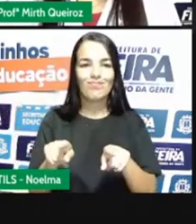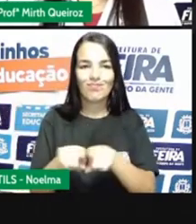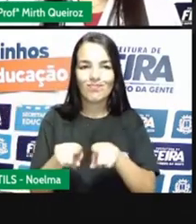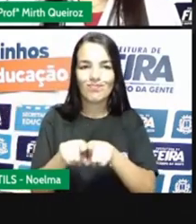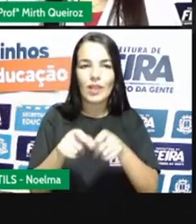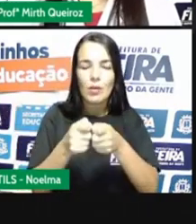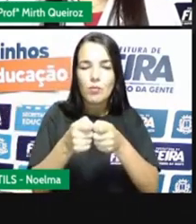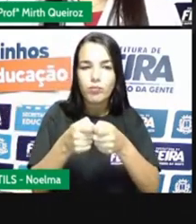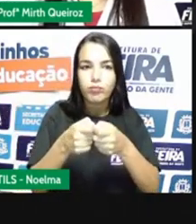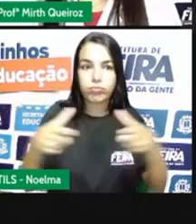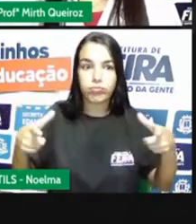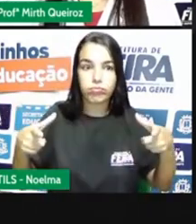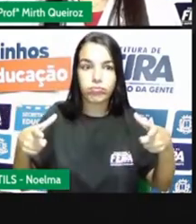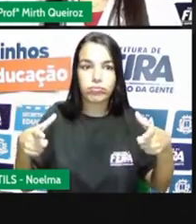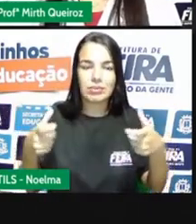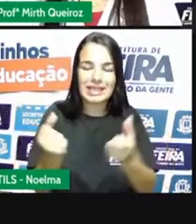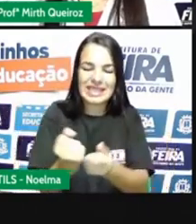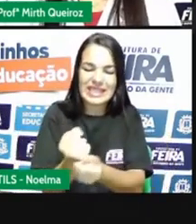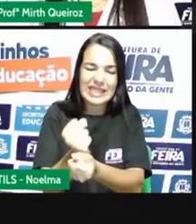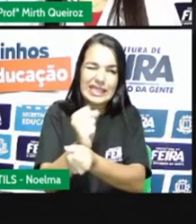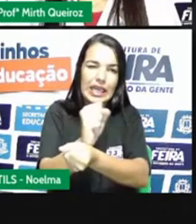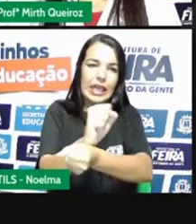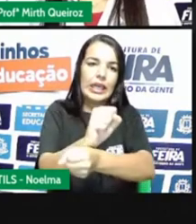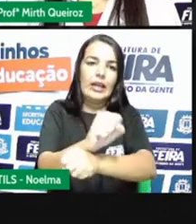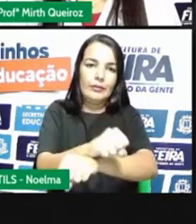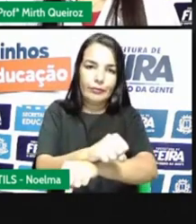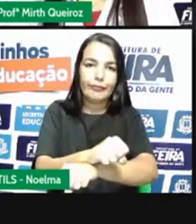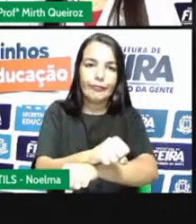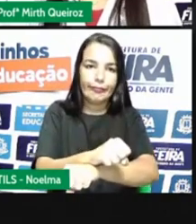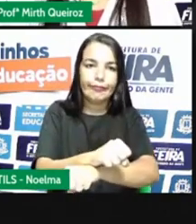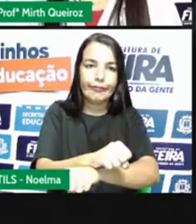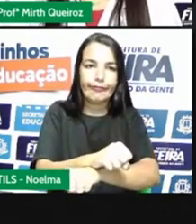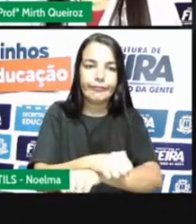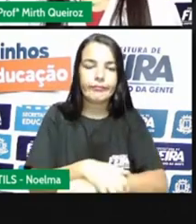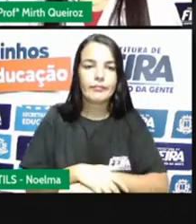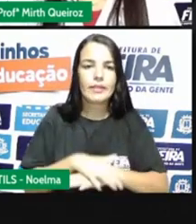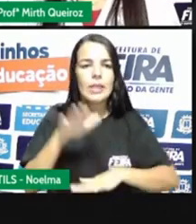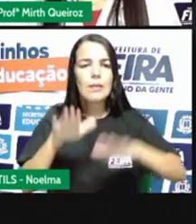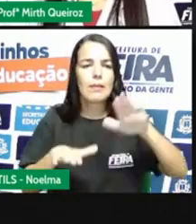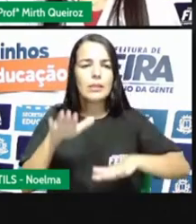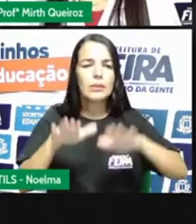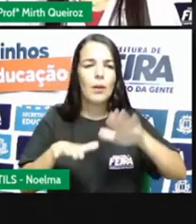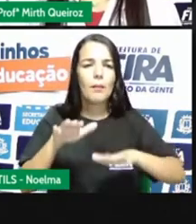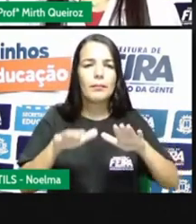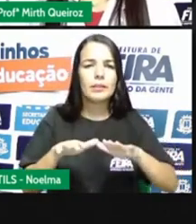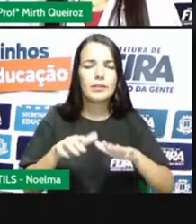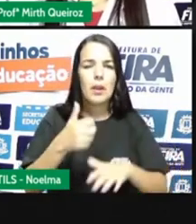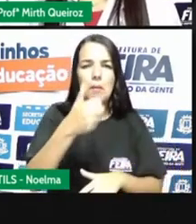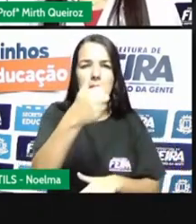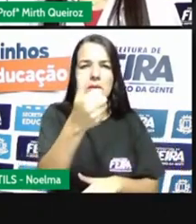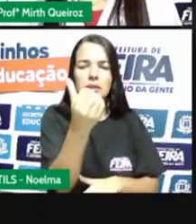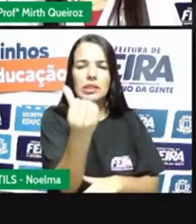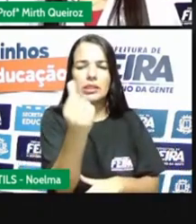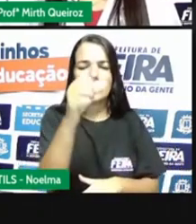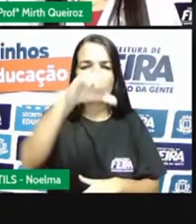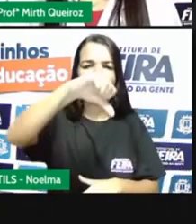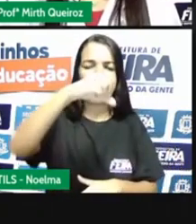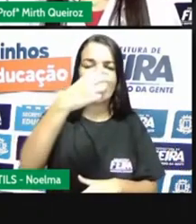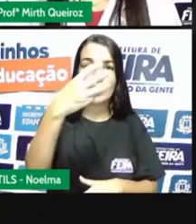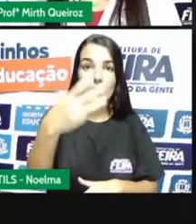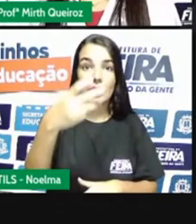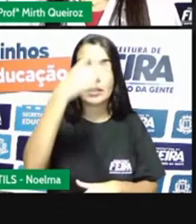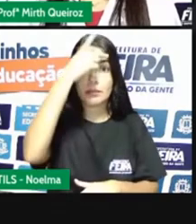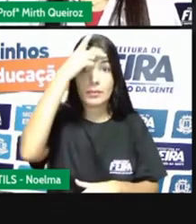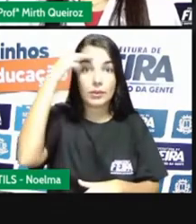mais aí a exploração dos escravos, né? Por volta de 1693, bandeirantes